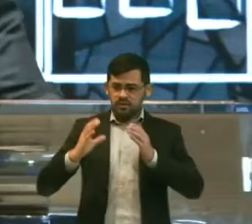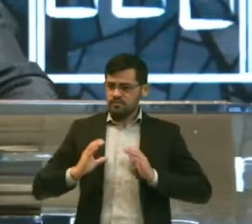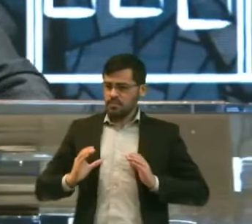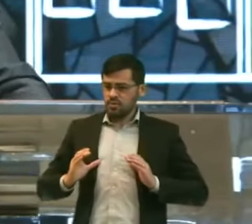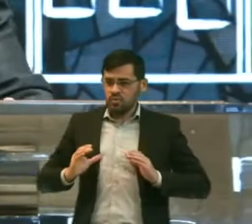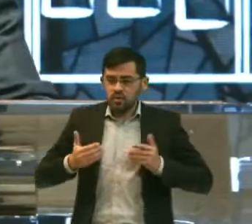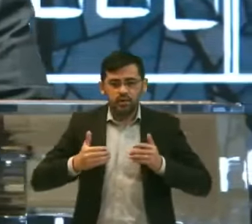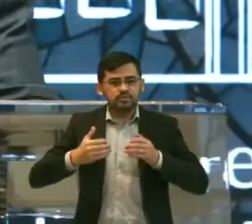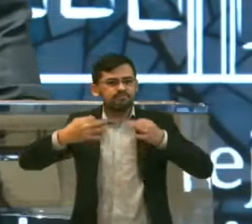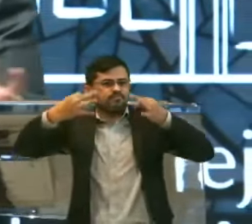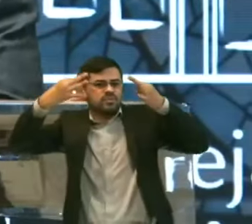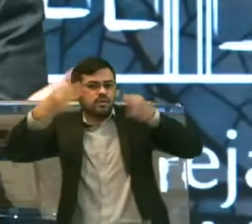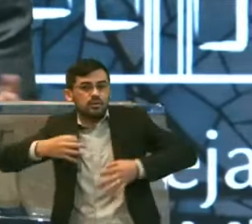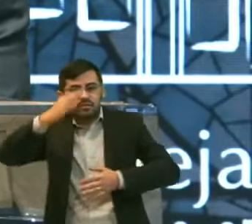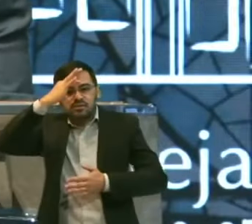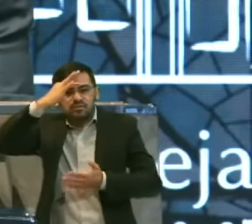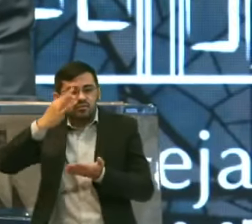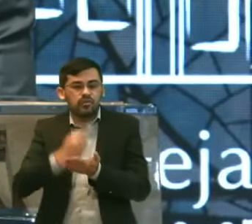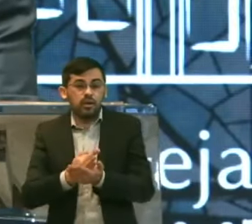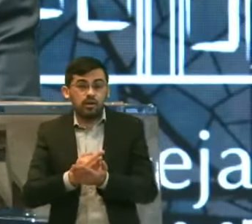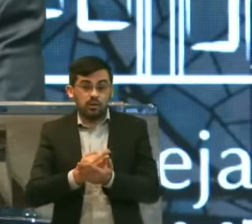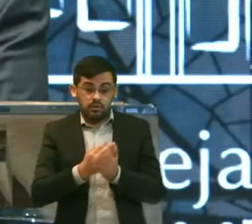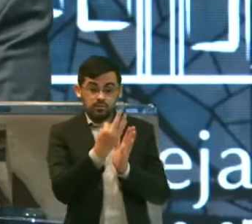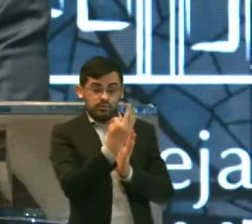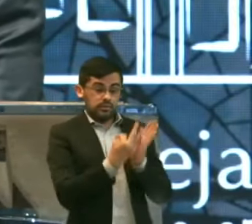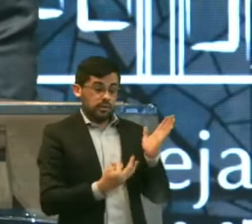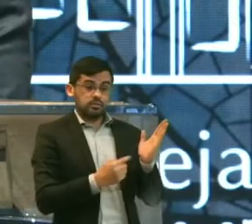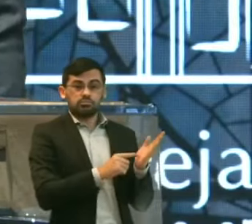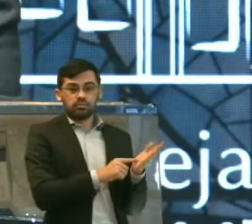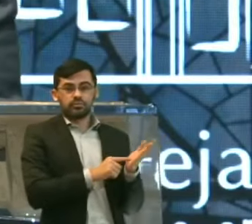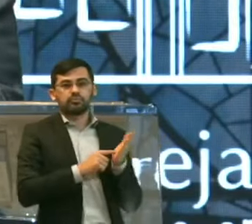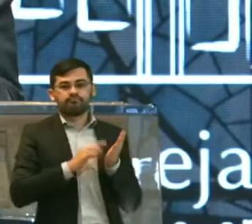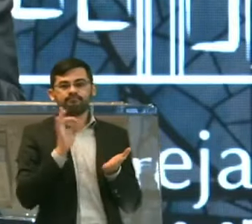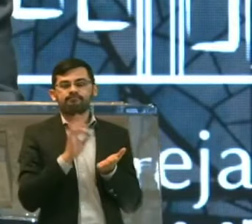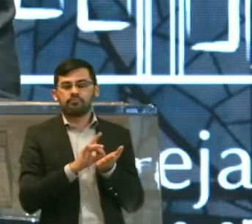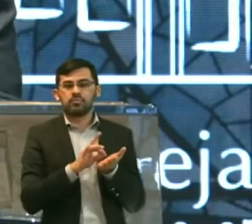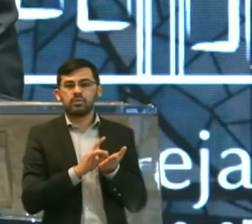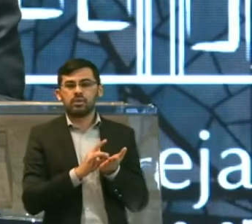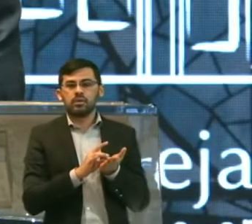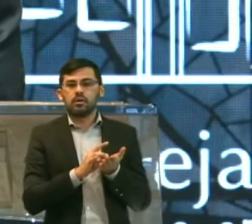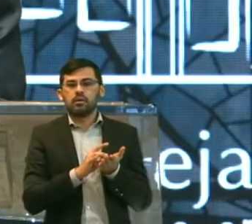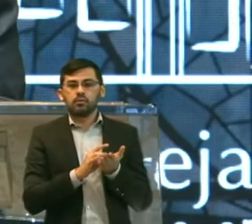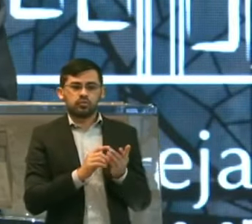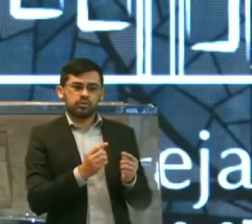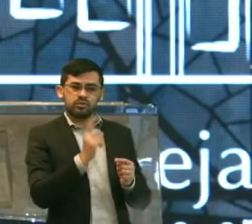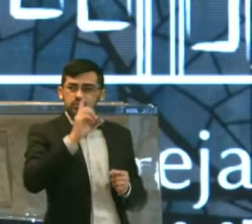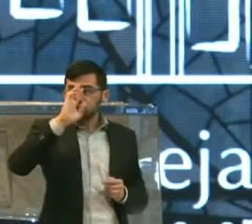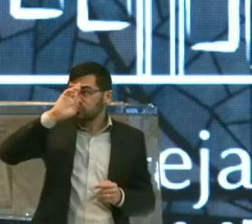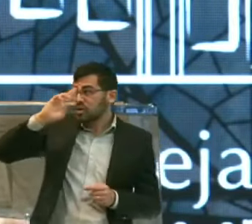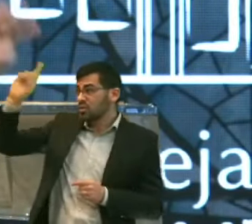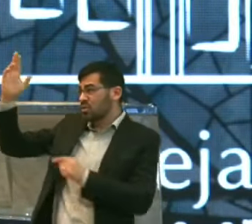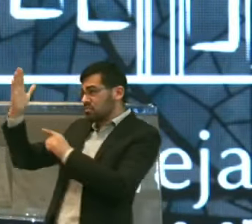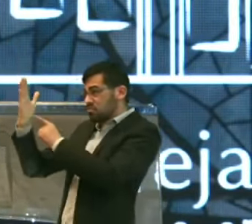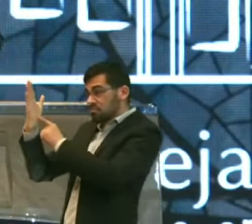De fé E é disso Que Deus está falando Aqui O Senhor Revela O Senhor Rage